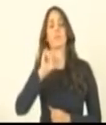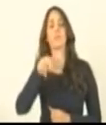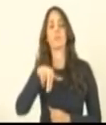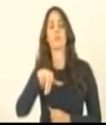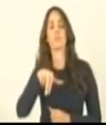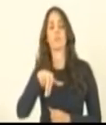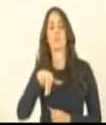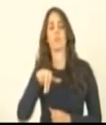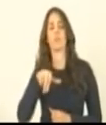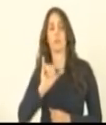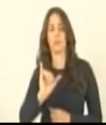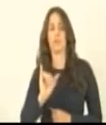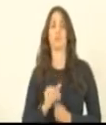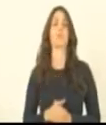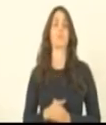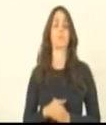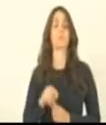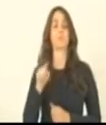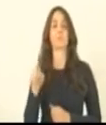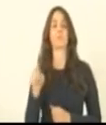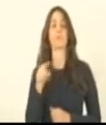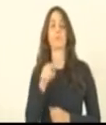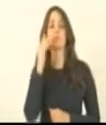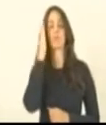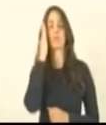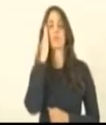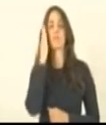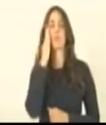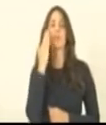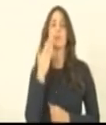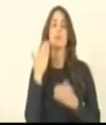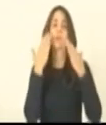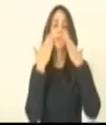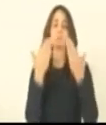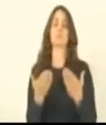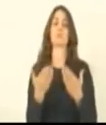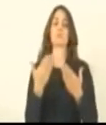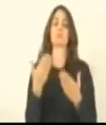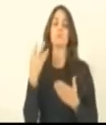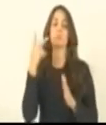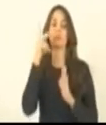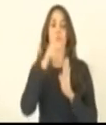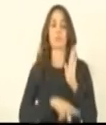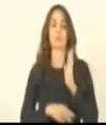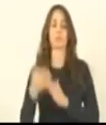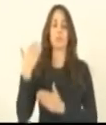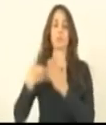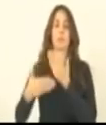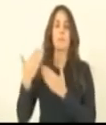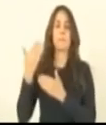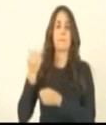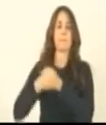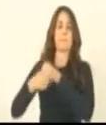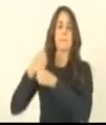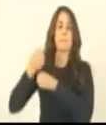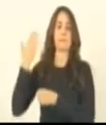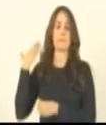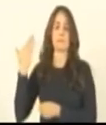a deputada Irine. Deputado Irine, como Vossa Excelência apresentou essa matéria na legislação passada,